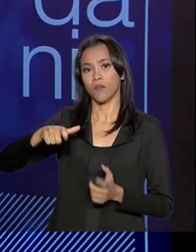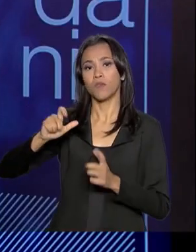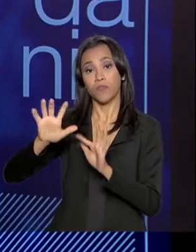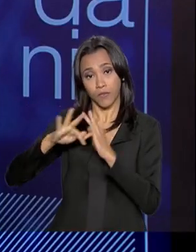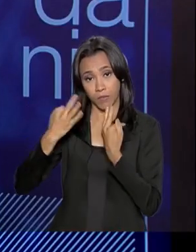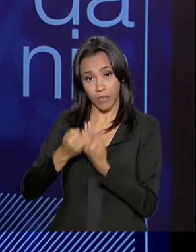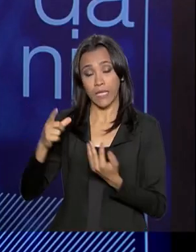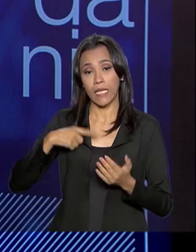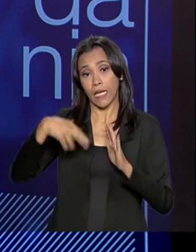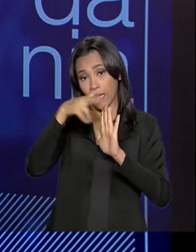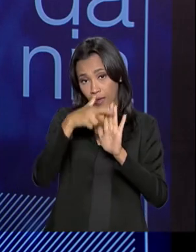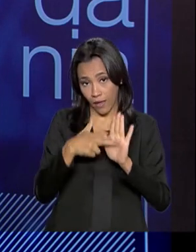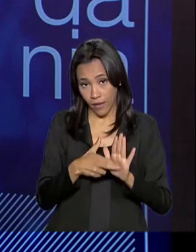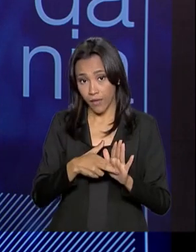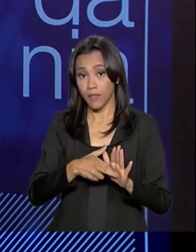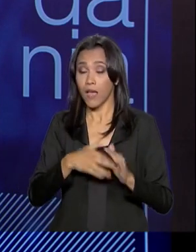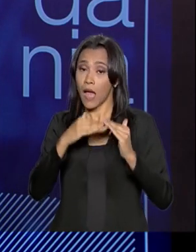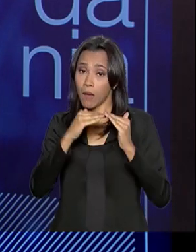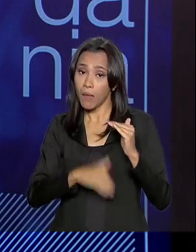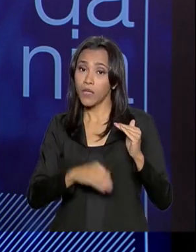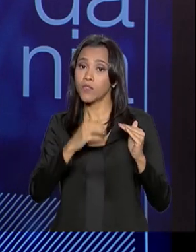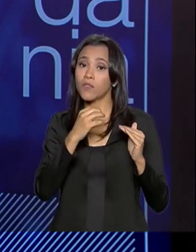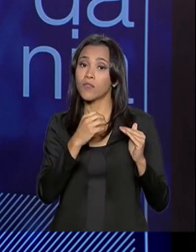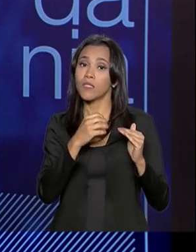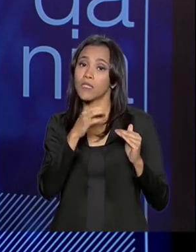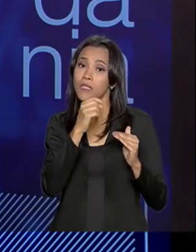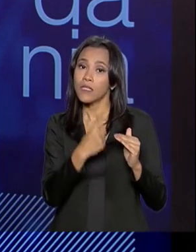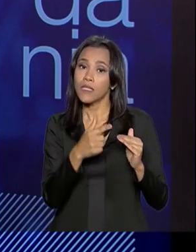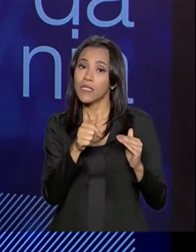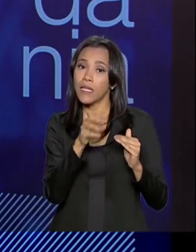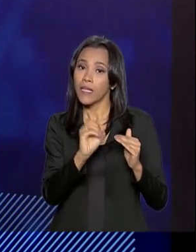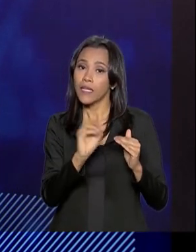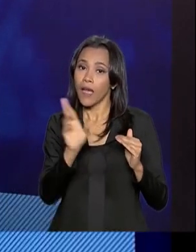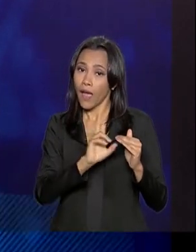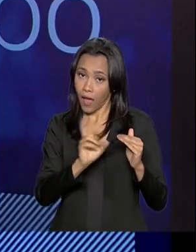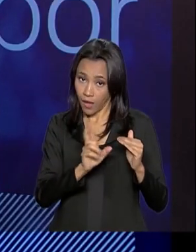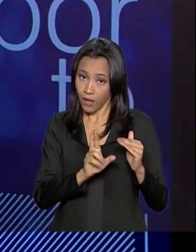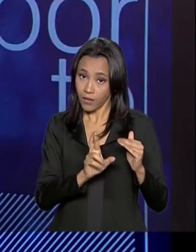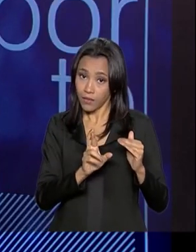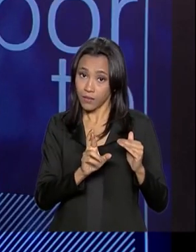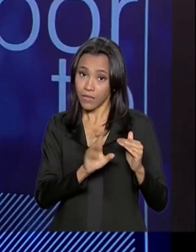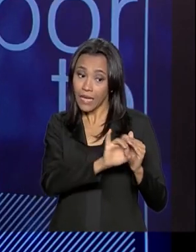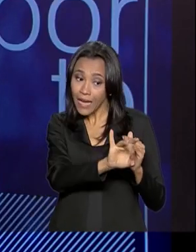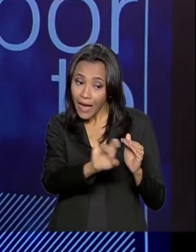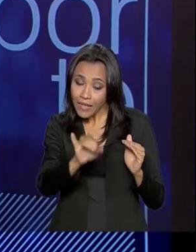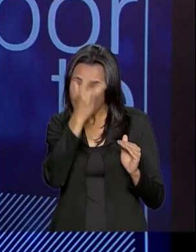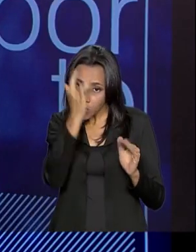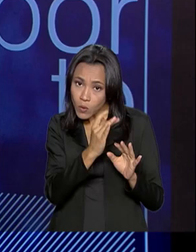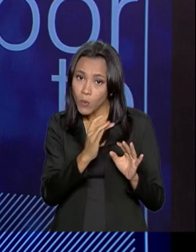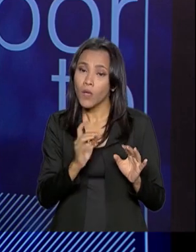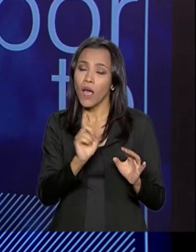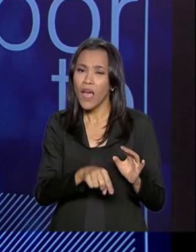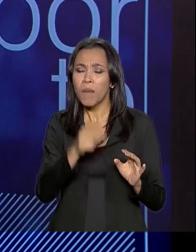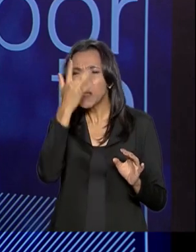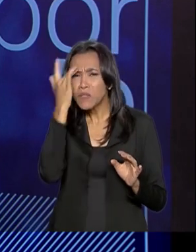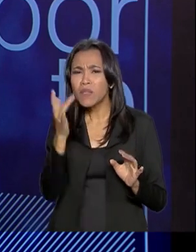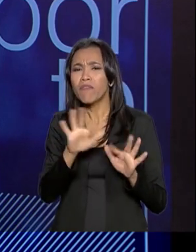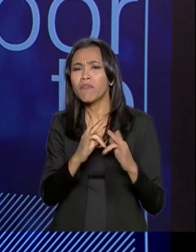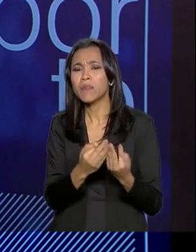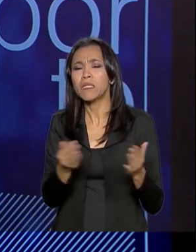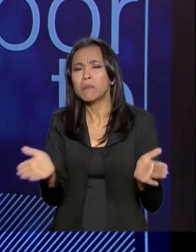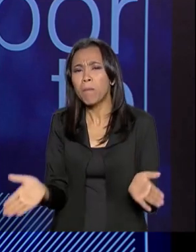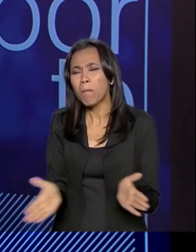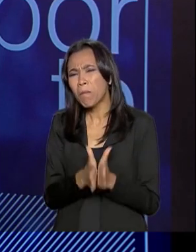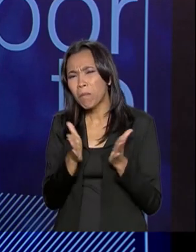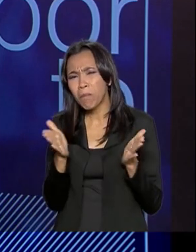capita deve ser abaixo de 170 reais. Portanto, são famílias muito pobres que estão na beira da pobreza extrema.